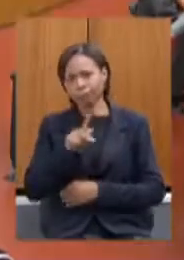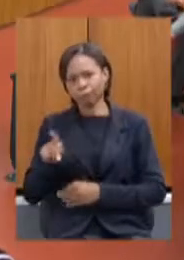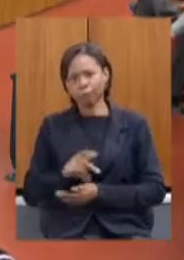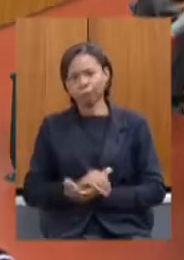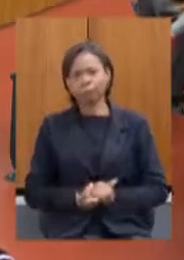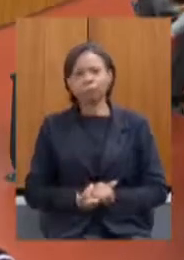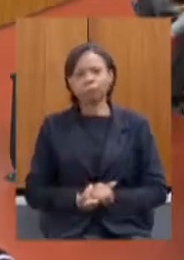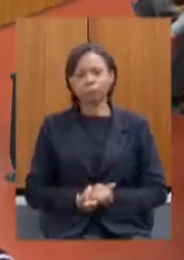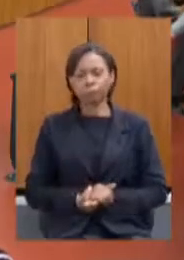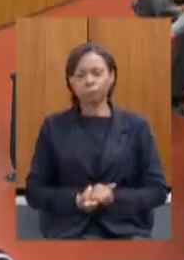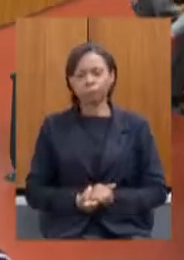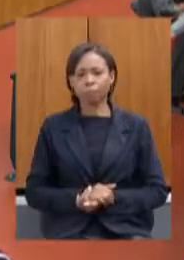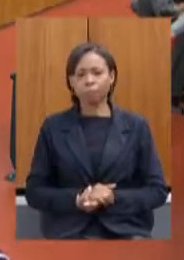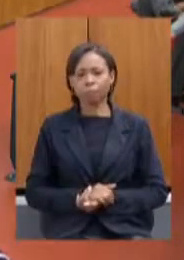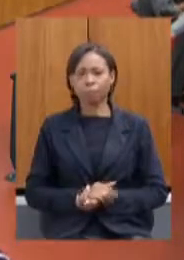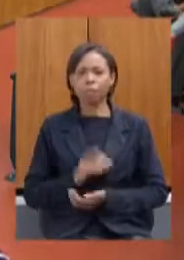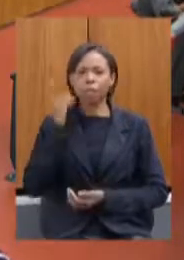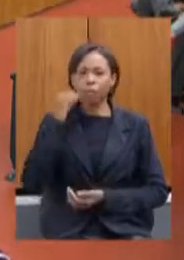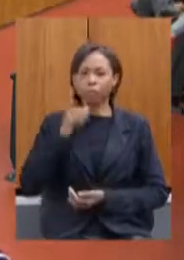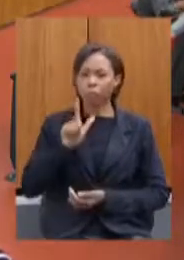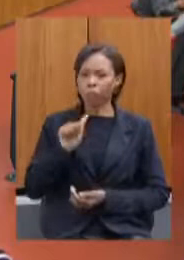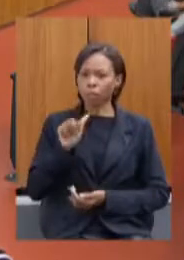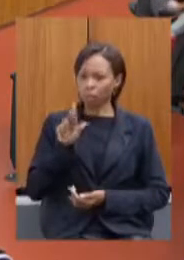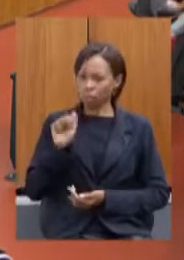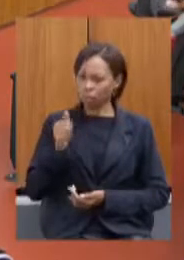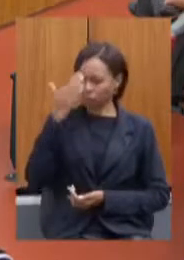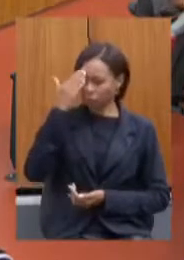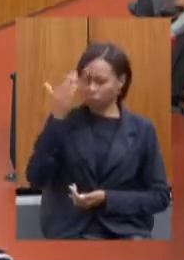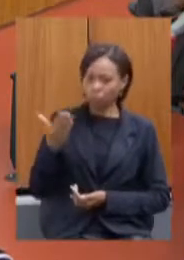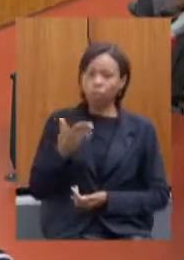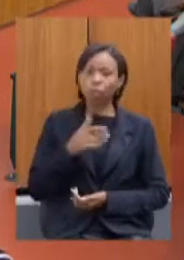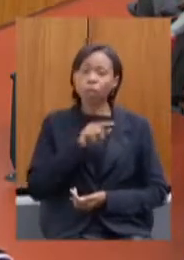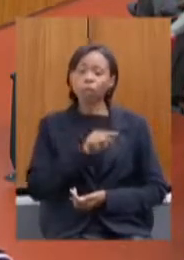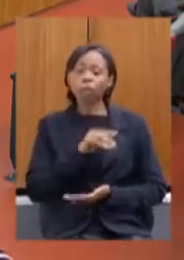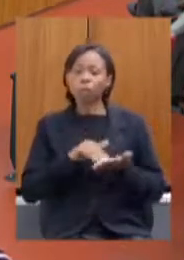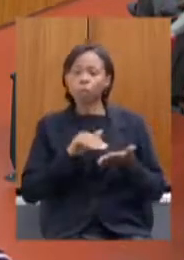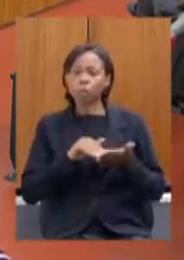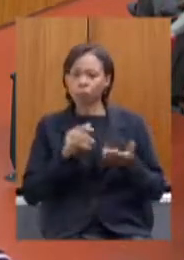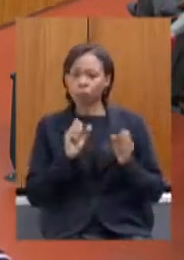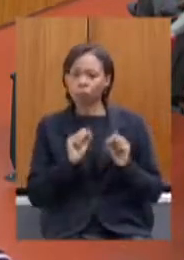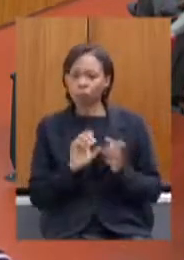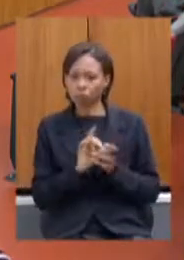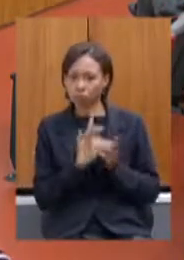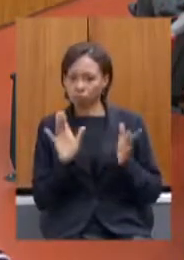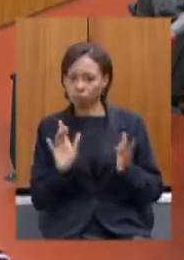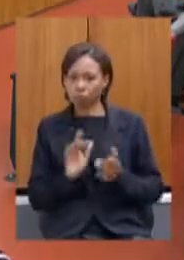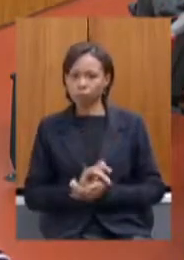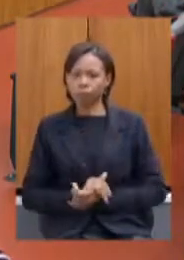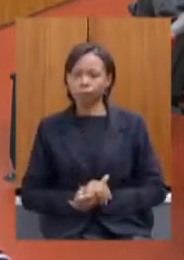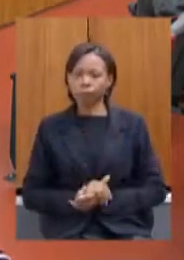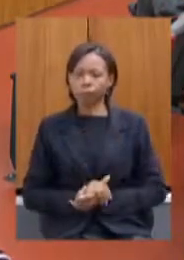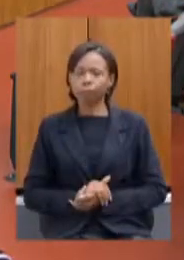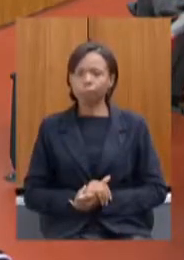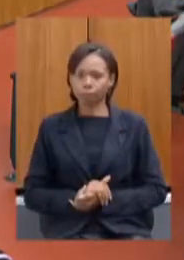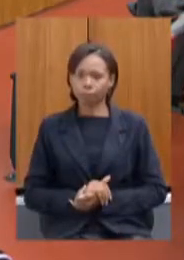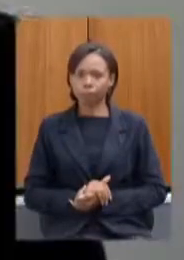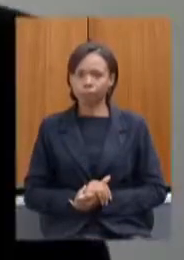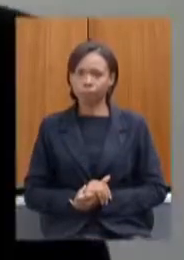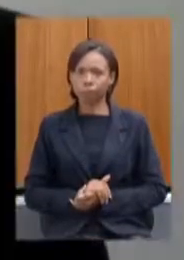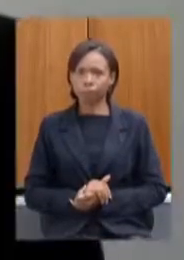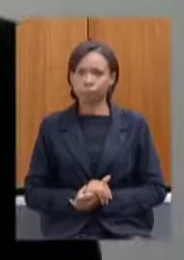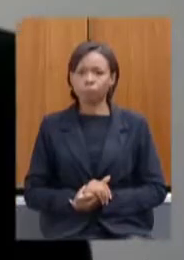muito obrigado deputada Laura secretário Gustavo Barbosa obrigado presidente